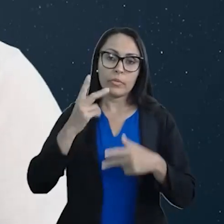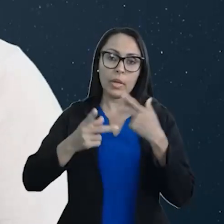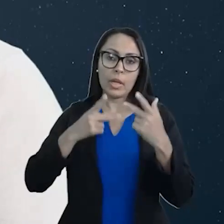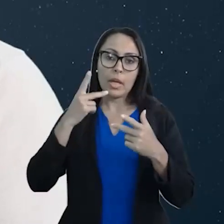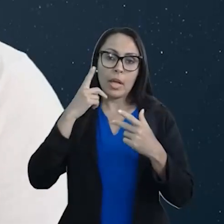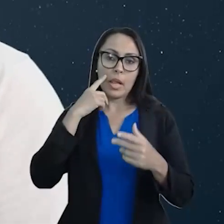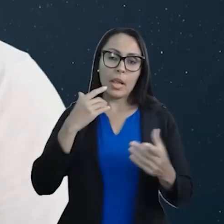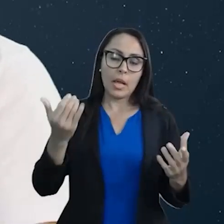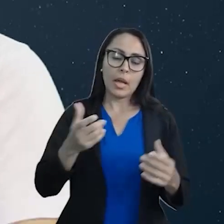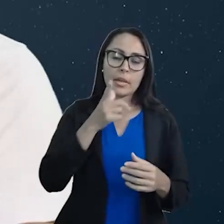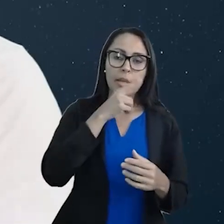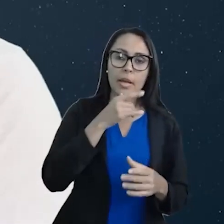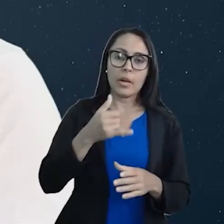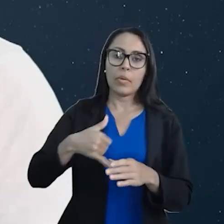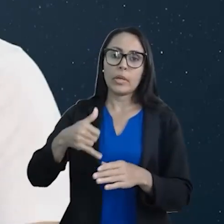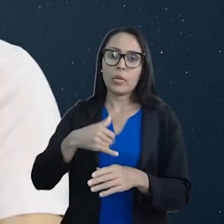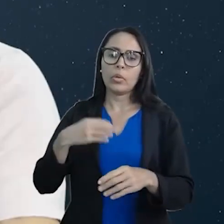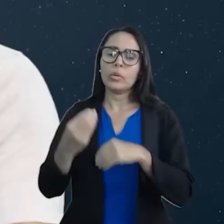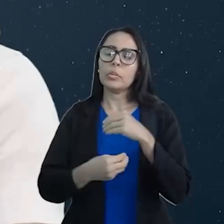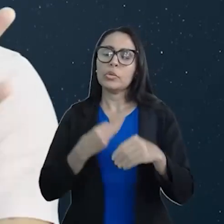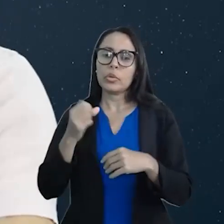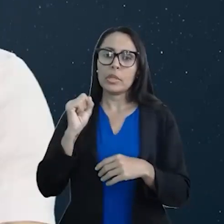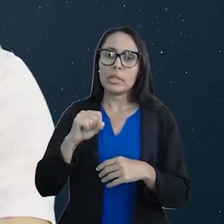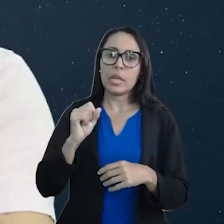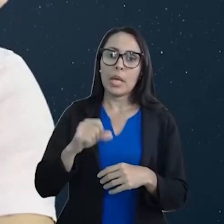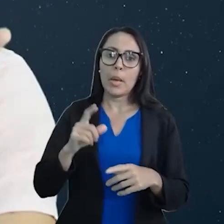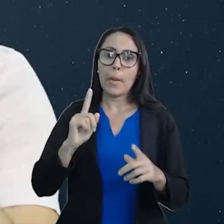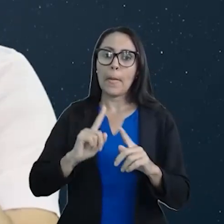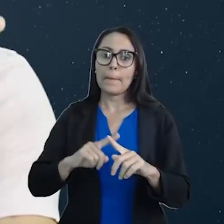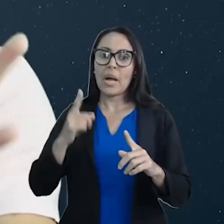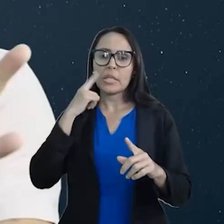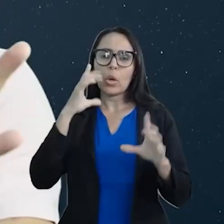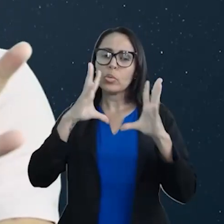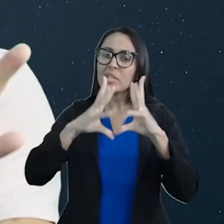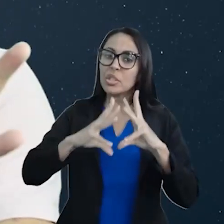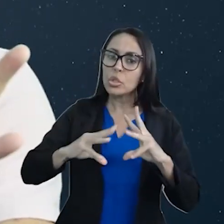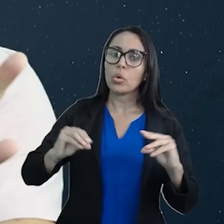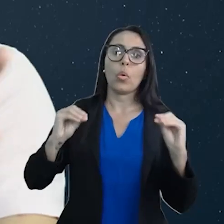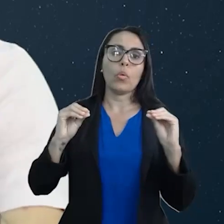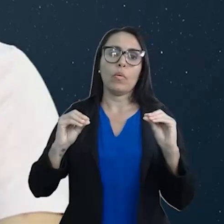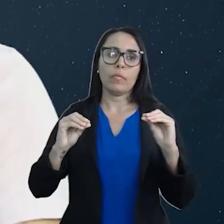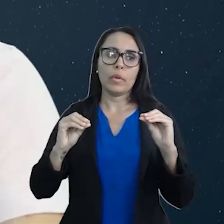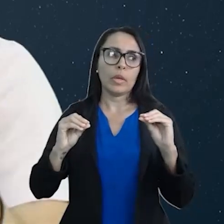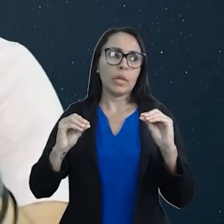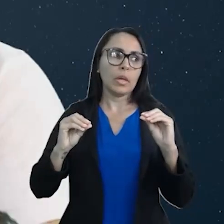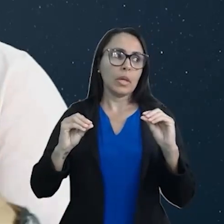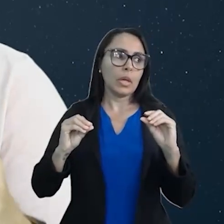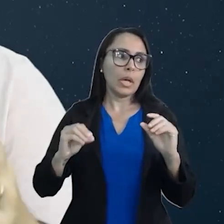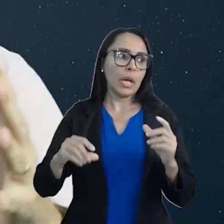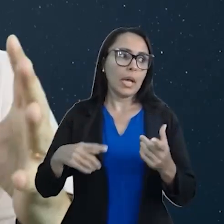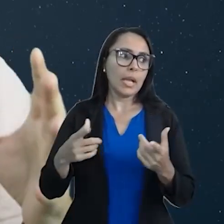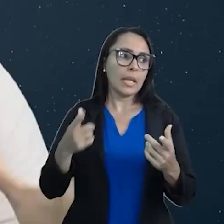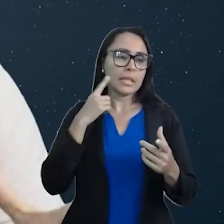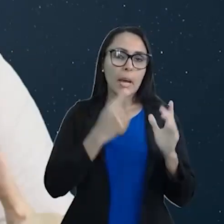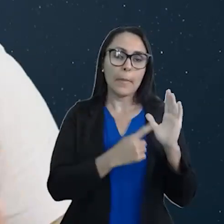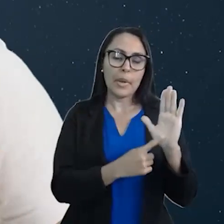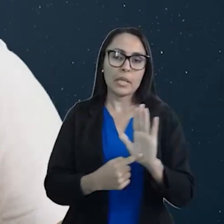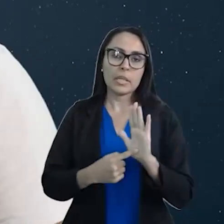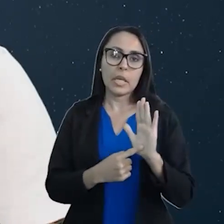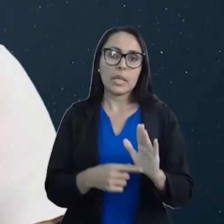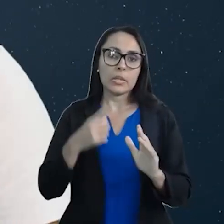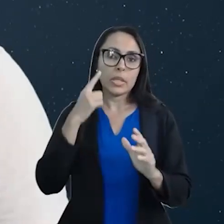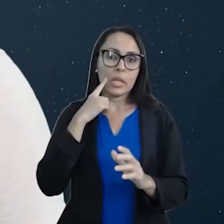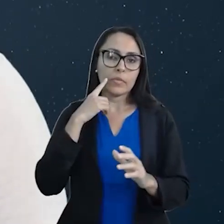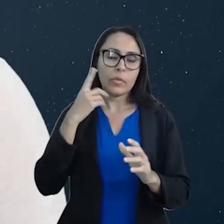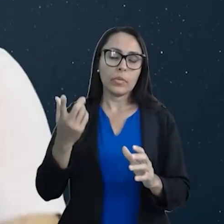água e óleo se mistura sim. Só não se dissolve. Pois eles apresentam